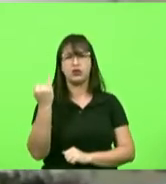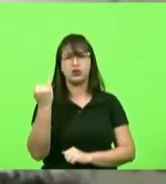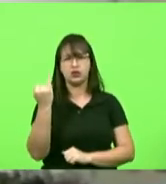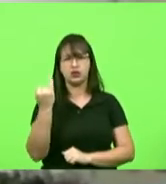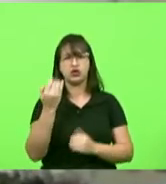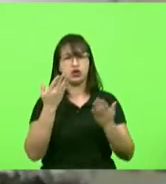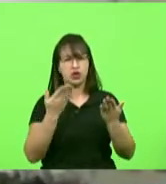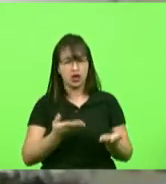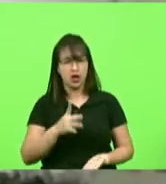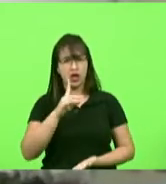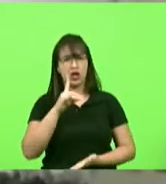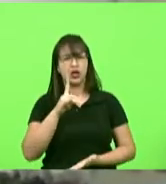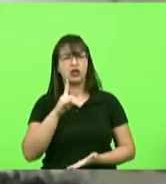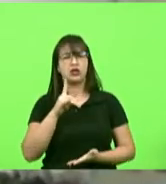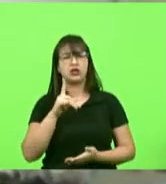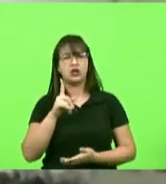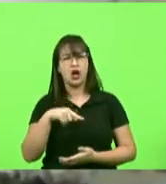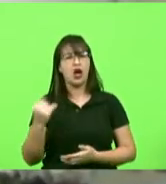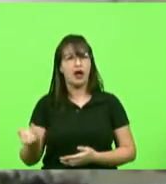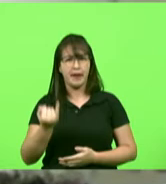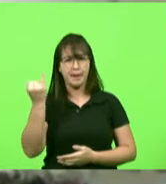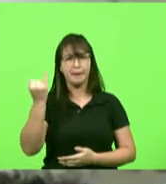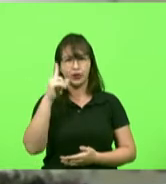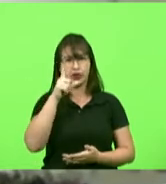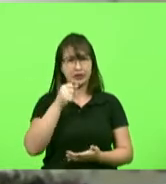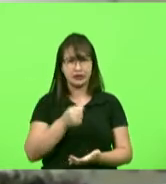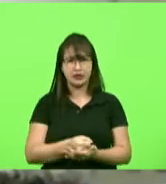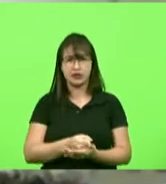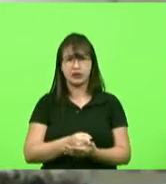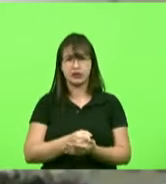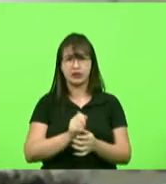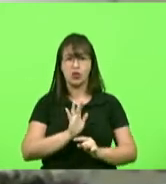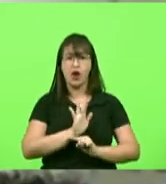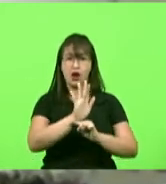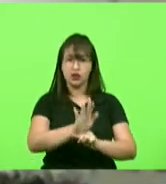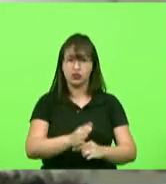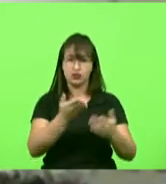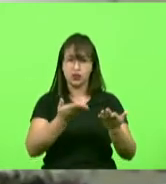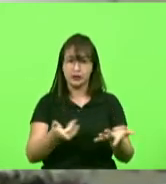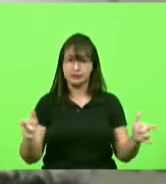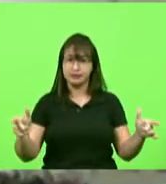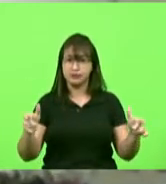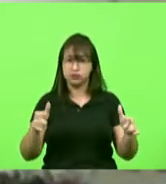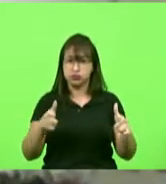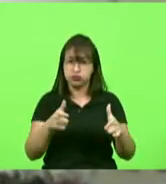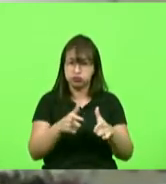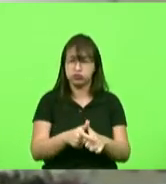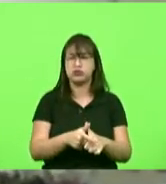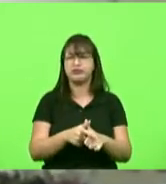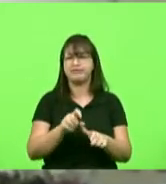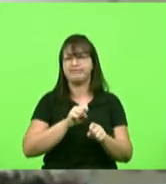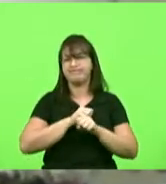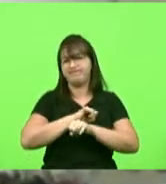sim o breque necessário para que a gente pudesse reduzir o contágio são medidas que os